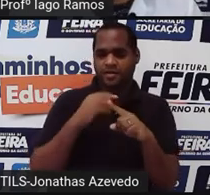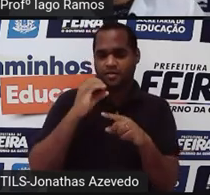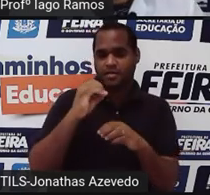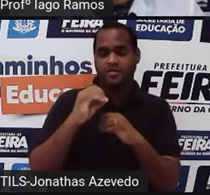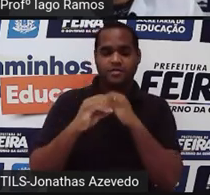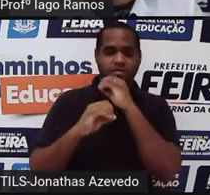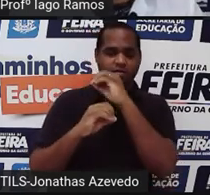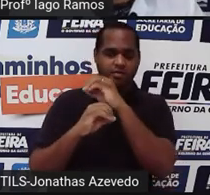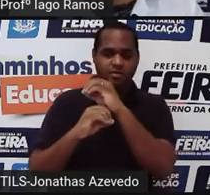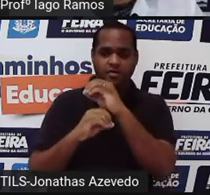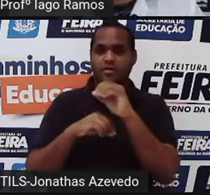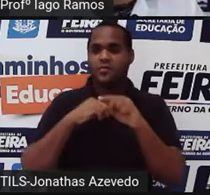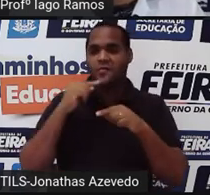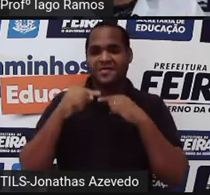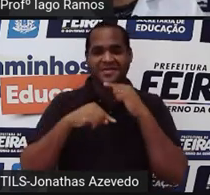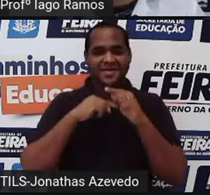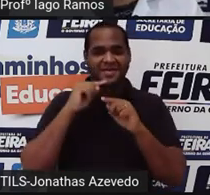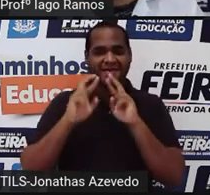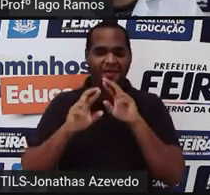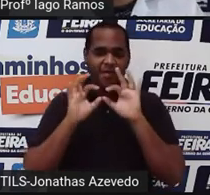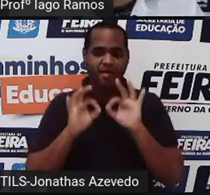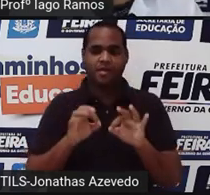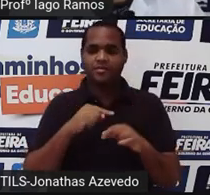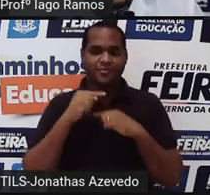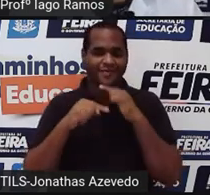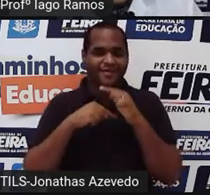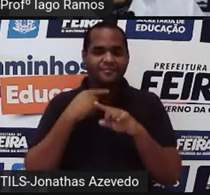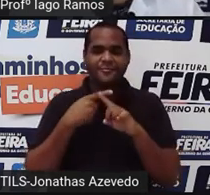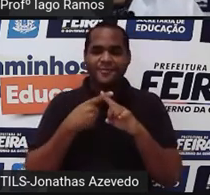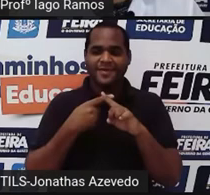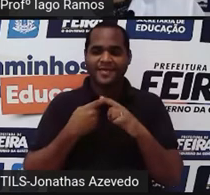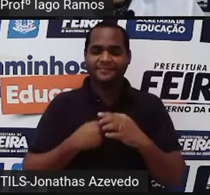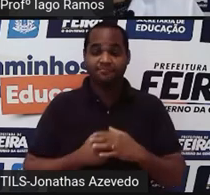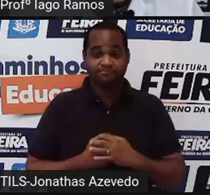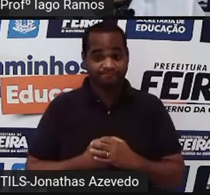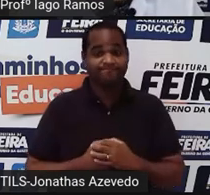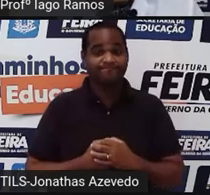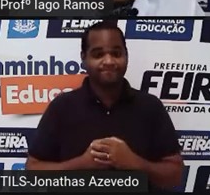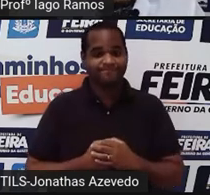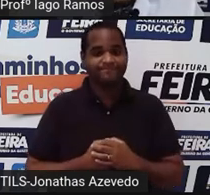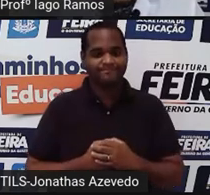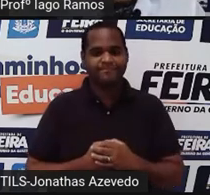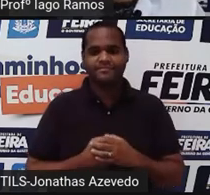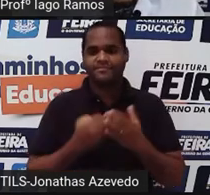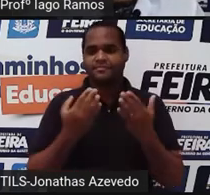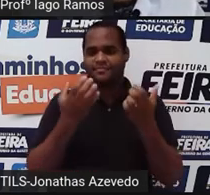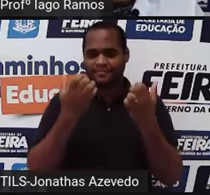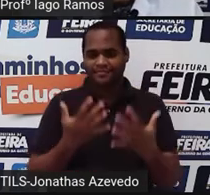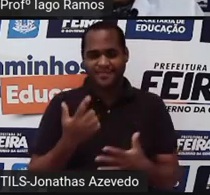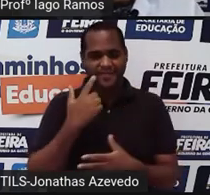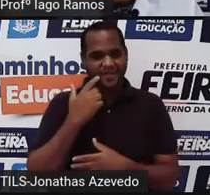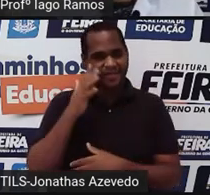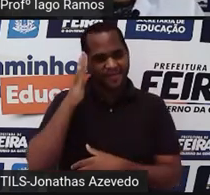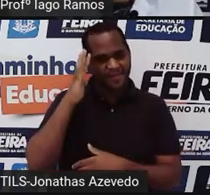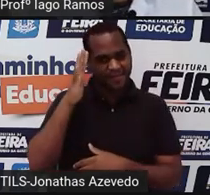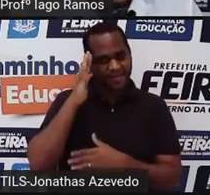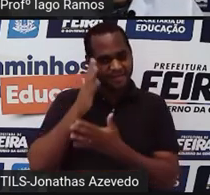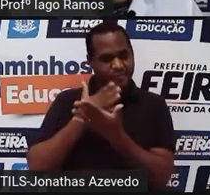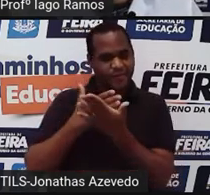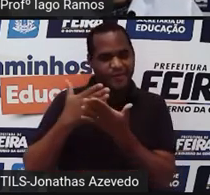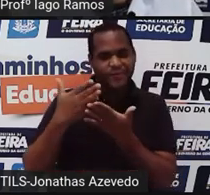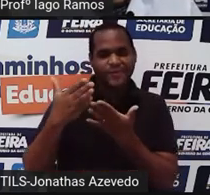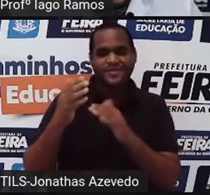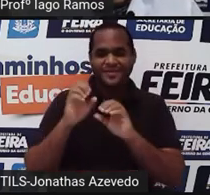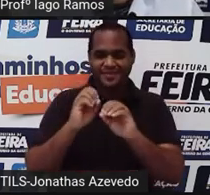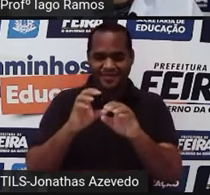a 0 a gente não consegue determinar o resultado, tá? Vamos pegar esse raciocínio que a gente começou logo no